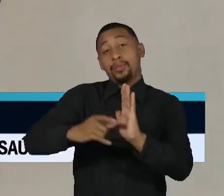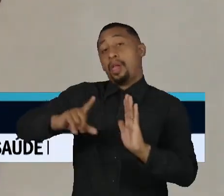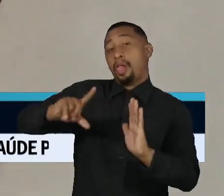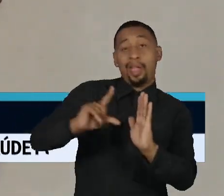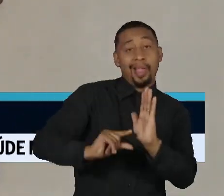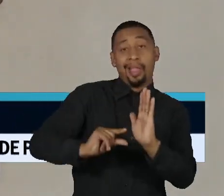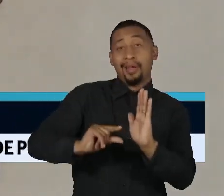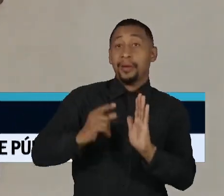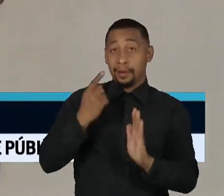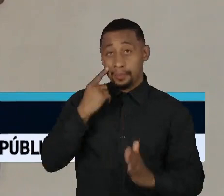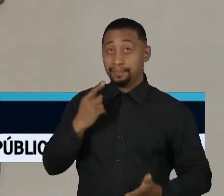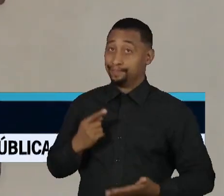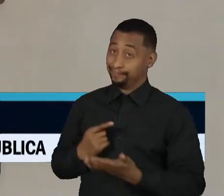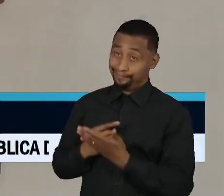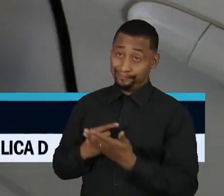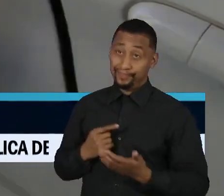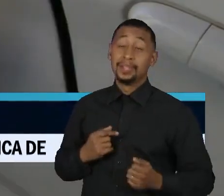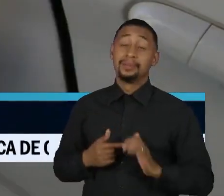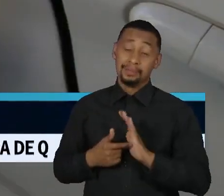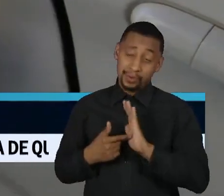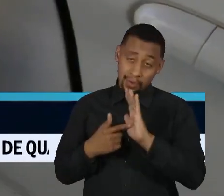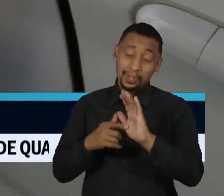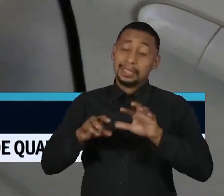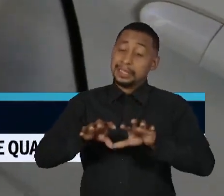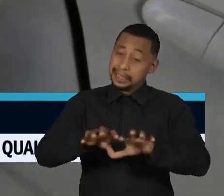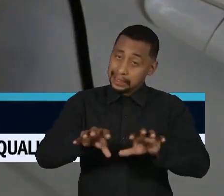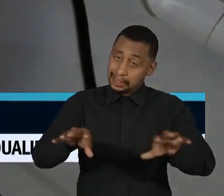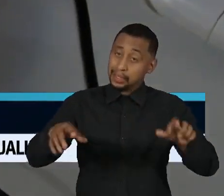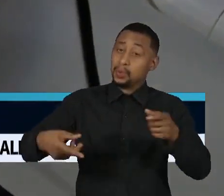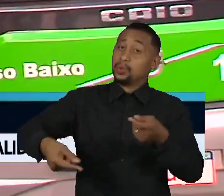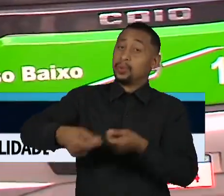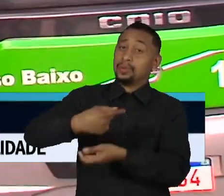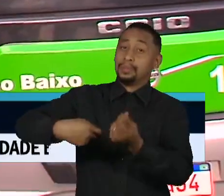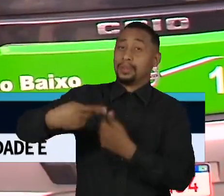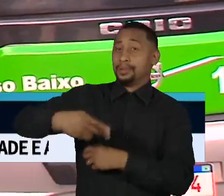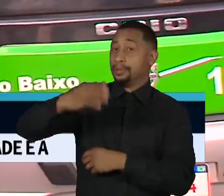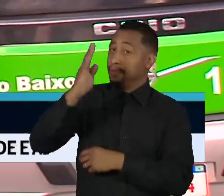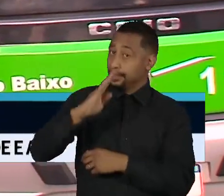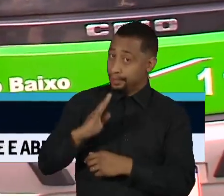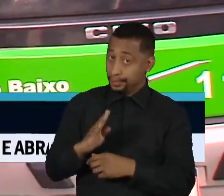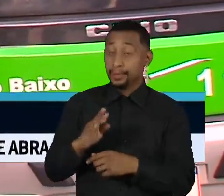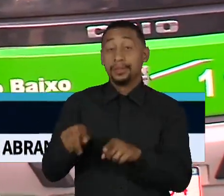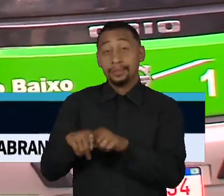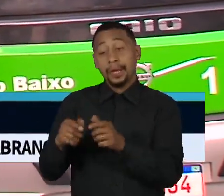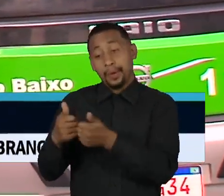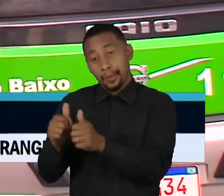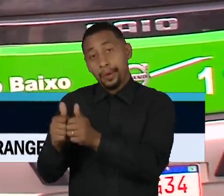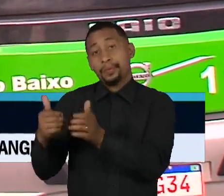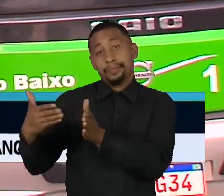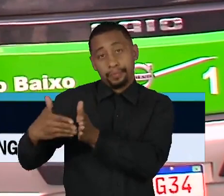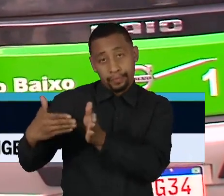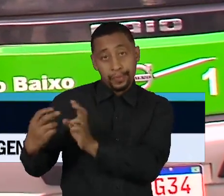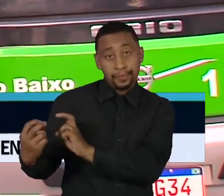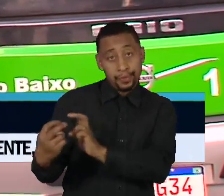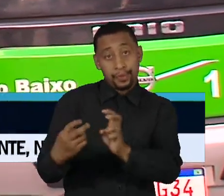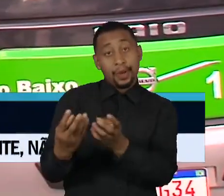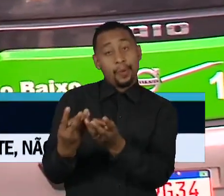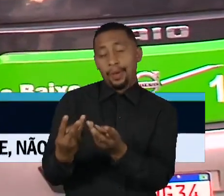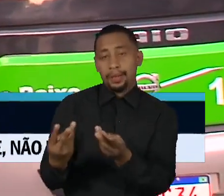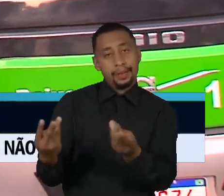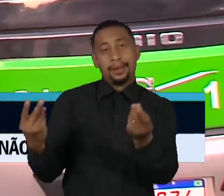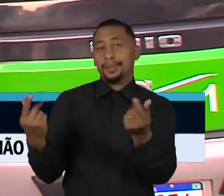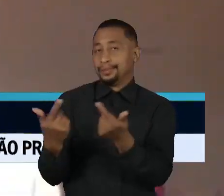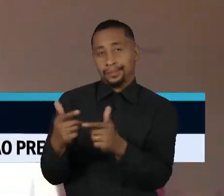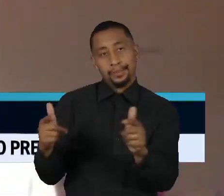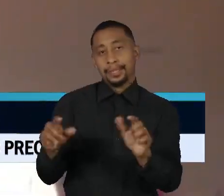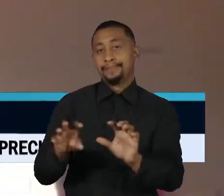um caminho que tem impactos na economia do país e compromete a qualidade de vida do